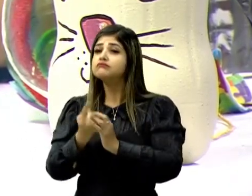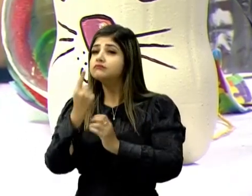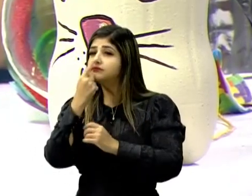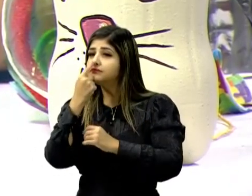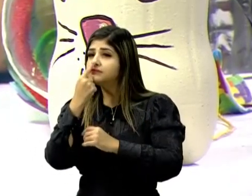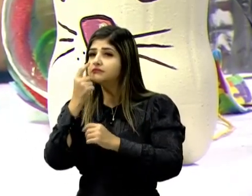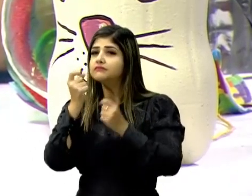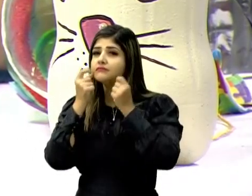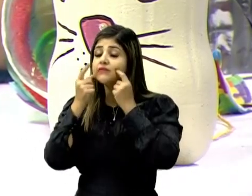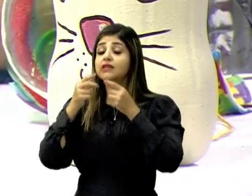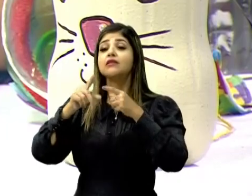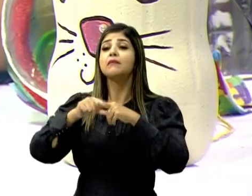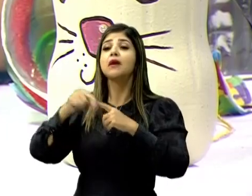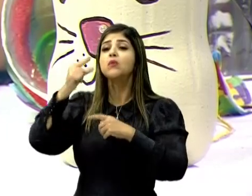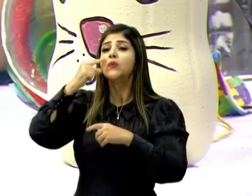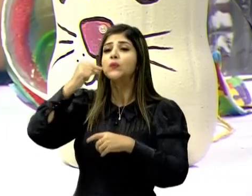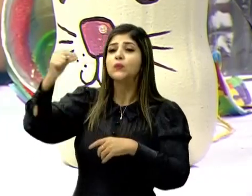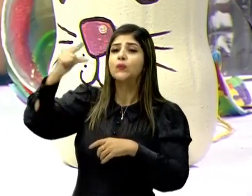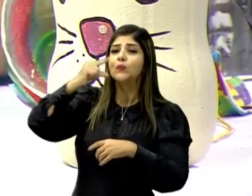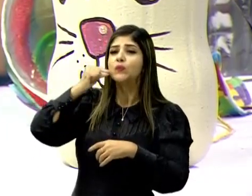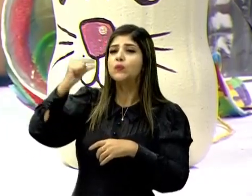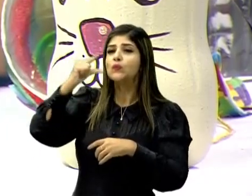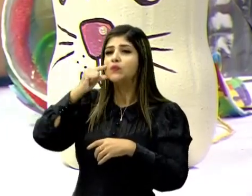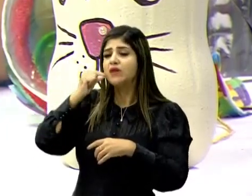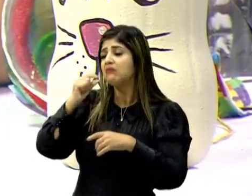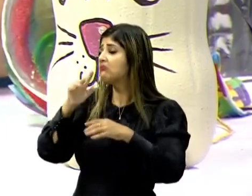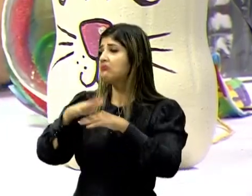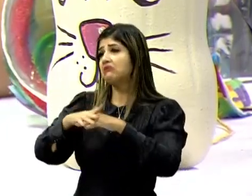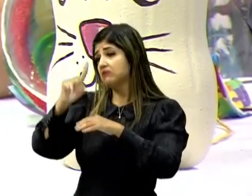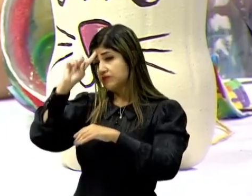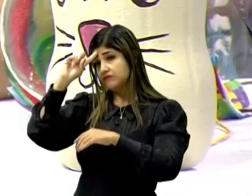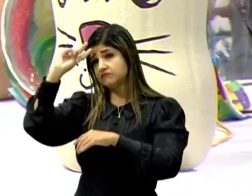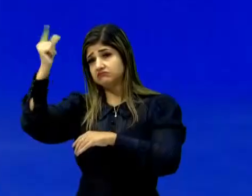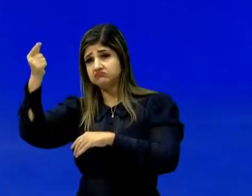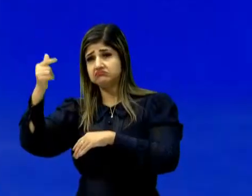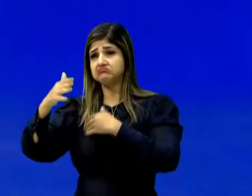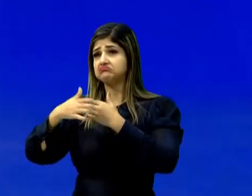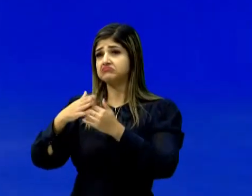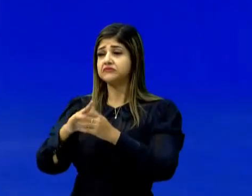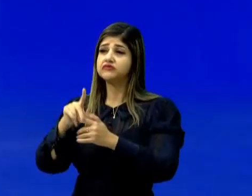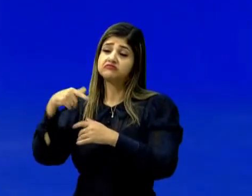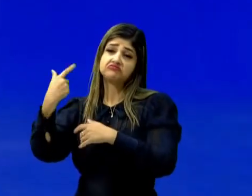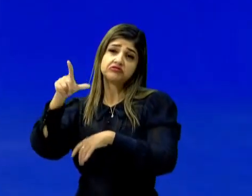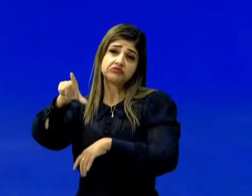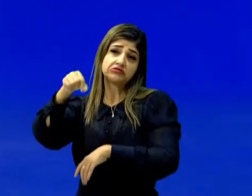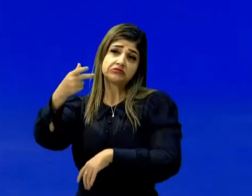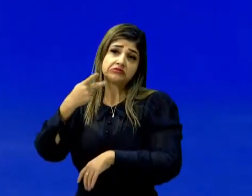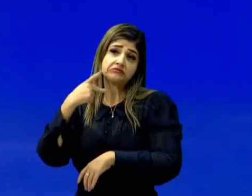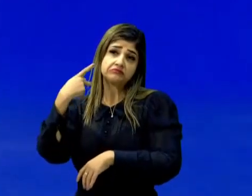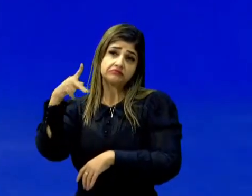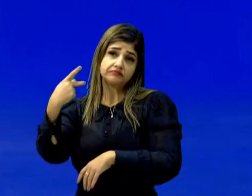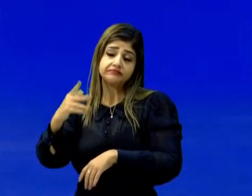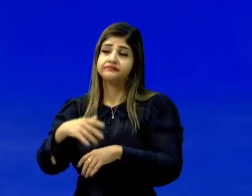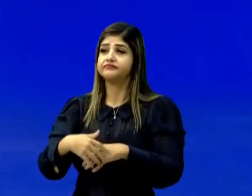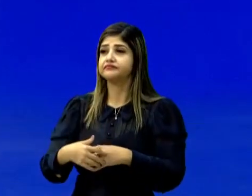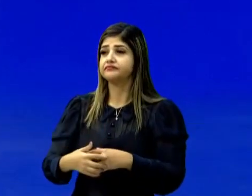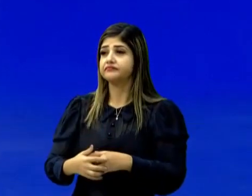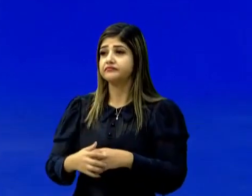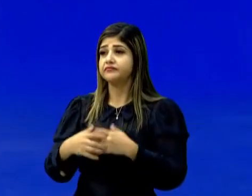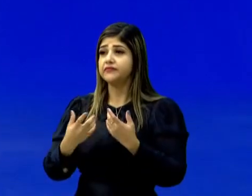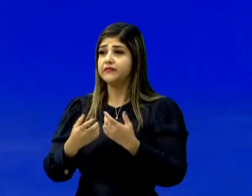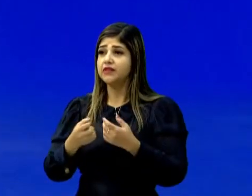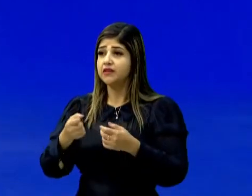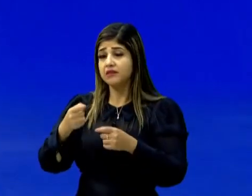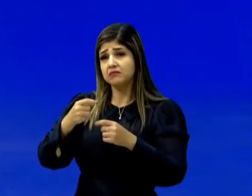faço os bigodinhos. Mas você pode usar a criatividade, fazer como você preferir, tá? E os